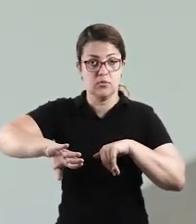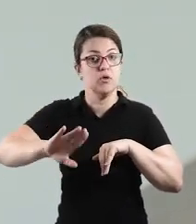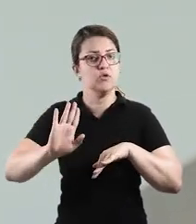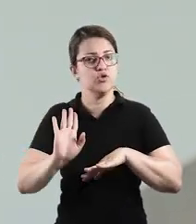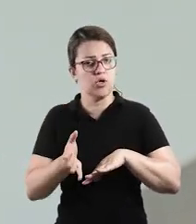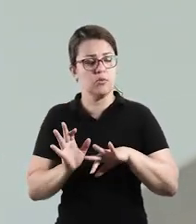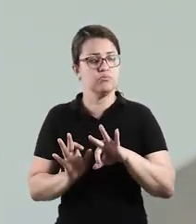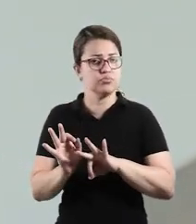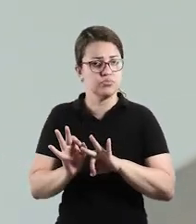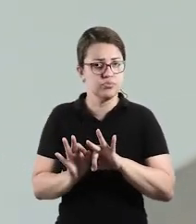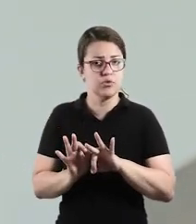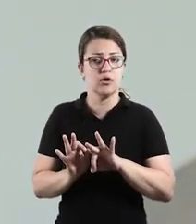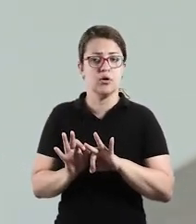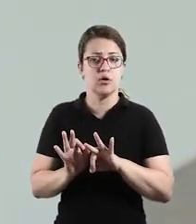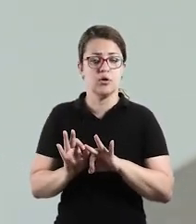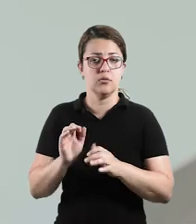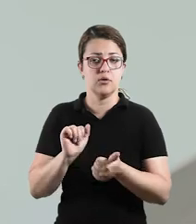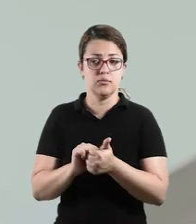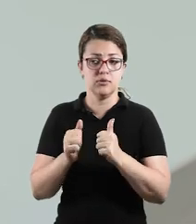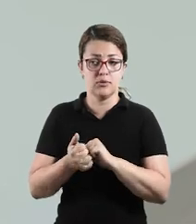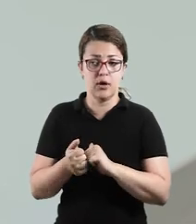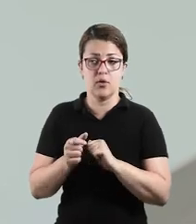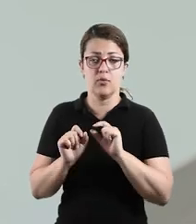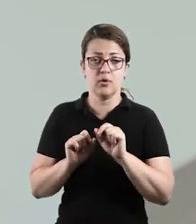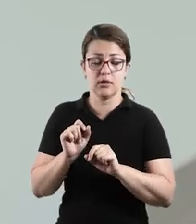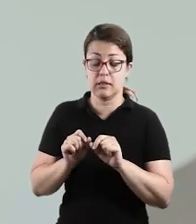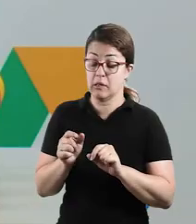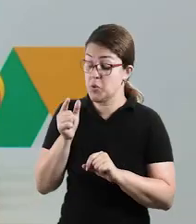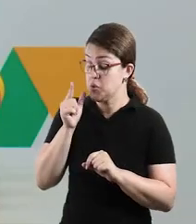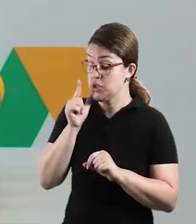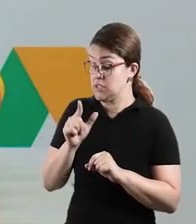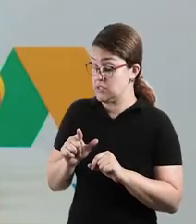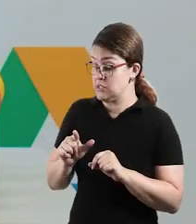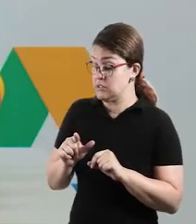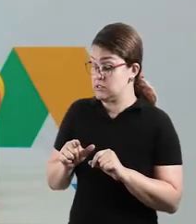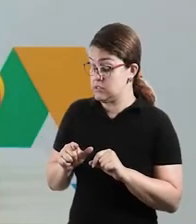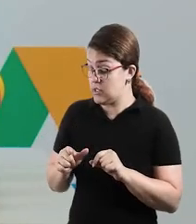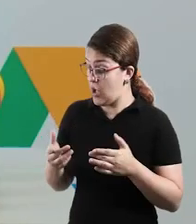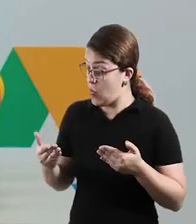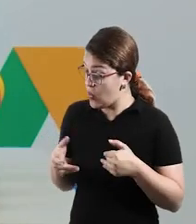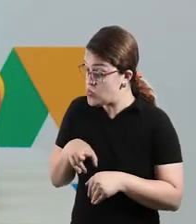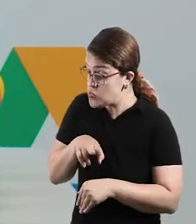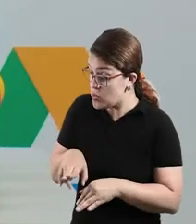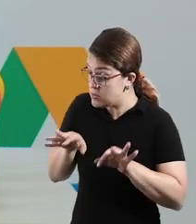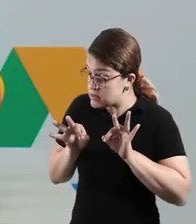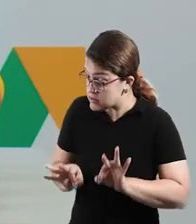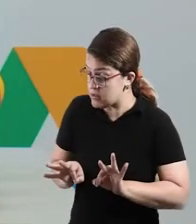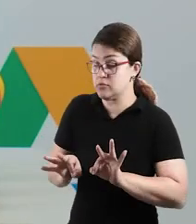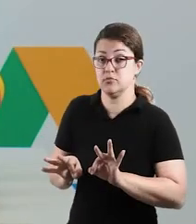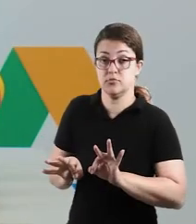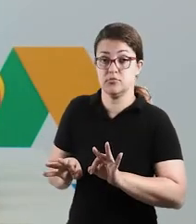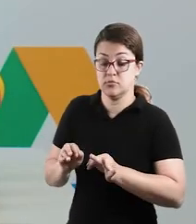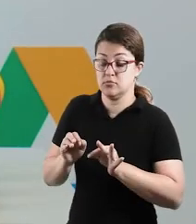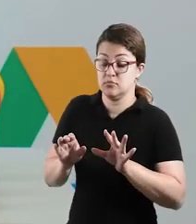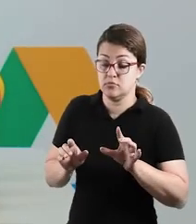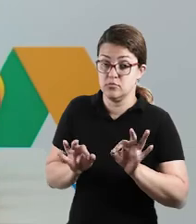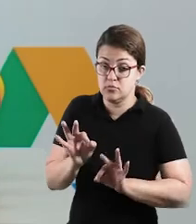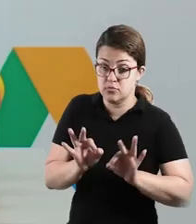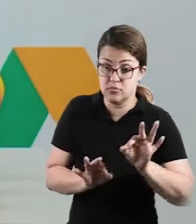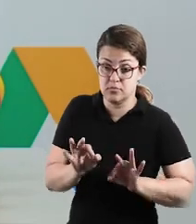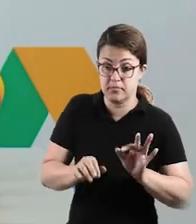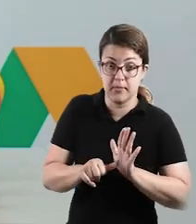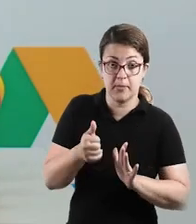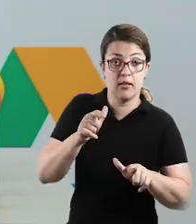corretamente, uma adaptação é você conseguir fazer com a criança que ela monte o nome da forma correta,